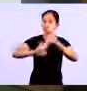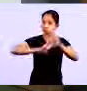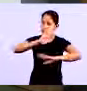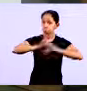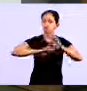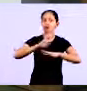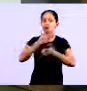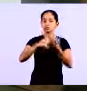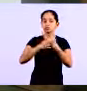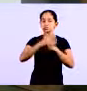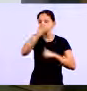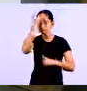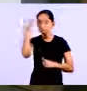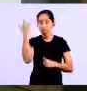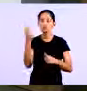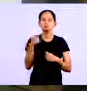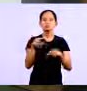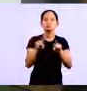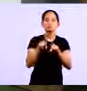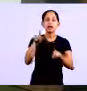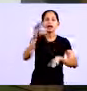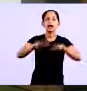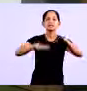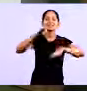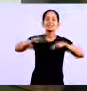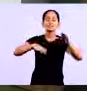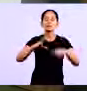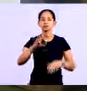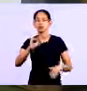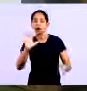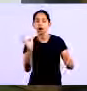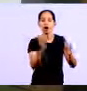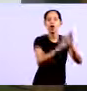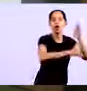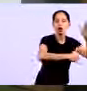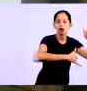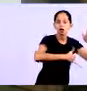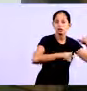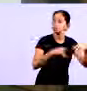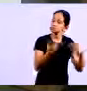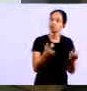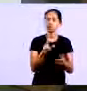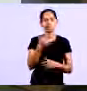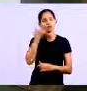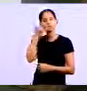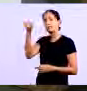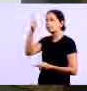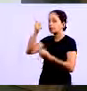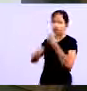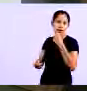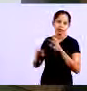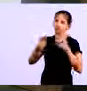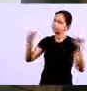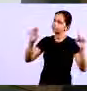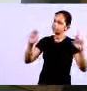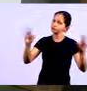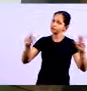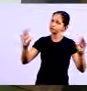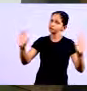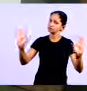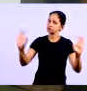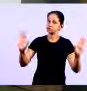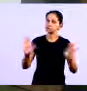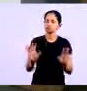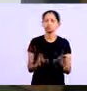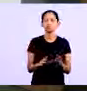É claro claro que existem As situações Extremas Se você foi roubado Se o cartão For usado indevidamente Ou coisa desse tipo É outra situação Tá certo Mas assim